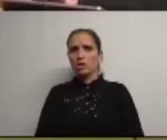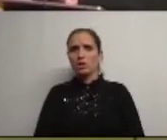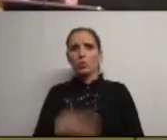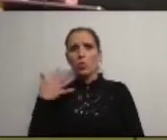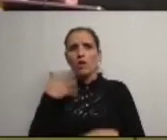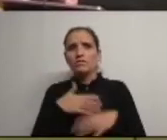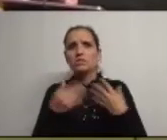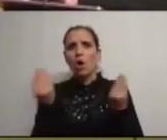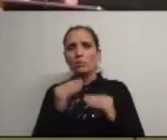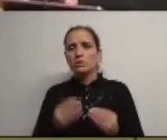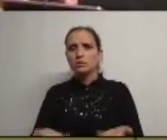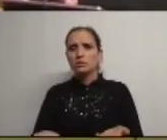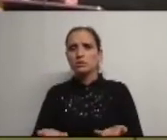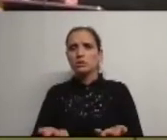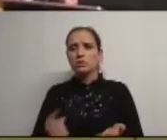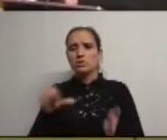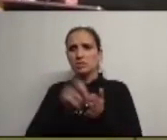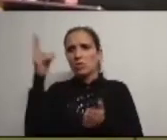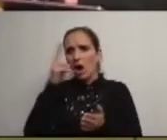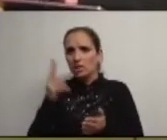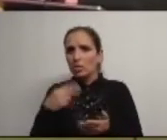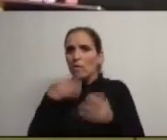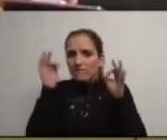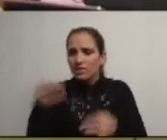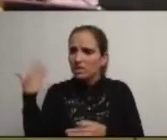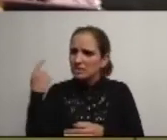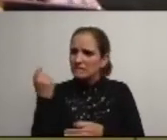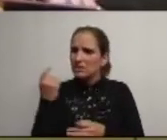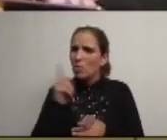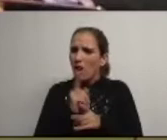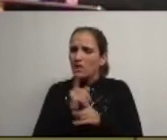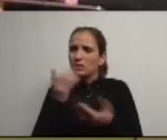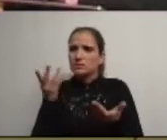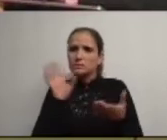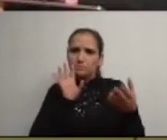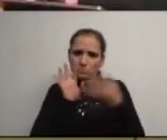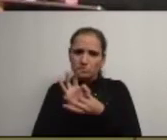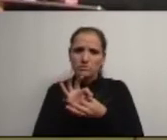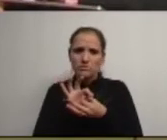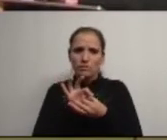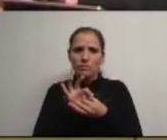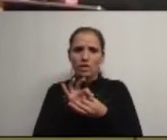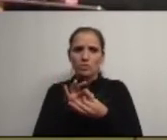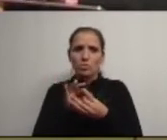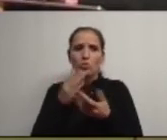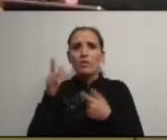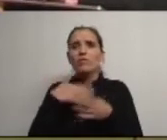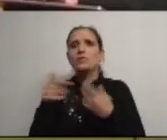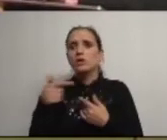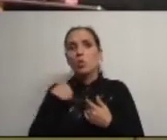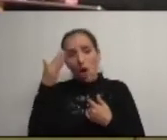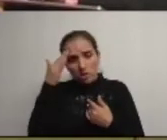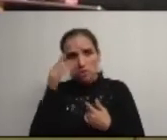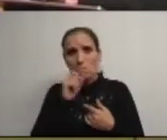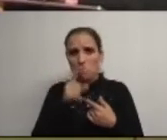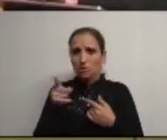fazem nada o Centro de Artes eu acabei de dizer aqui que depende daquilo daquilo que lá for feito eu estou convencido